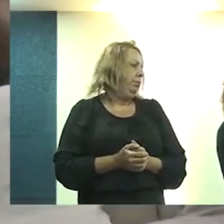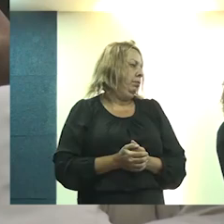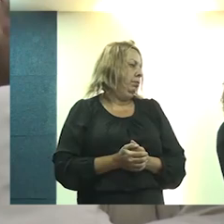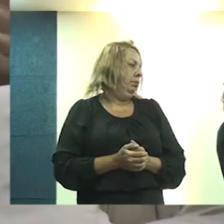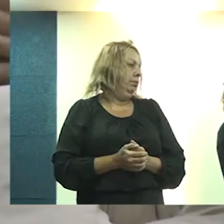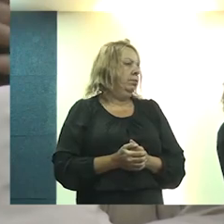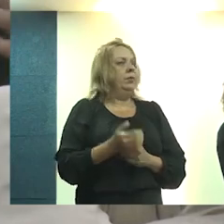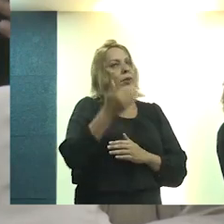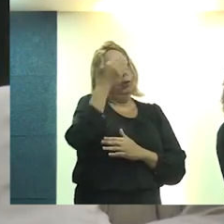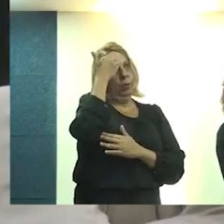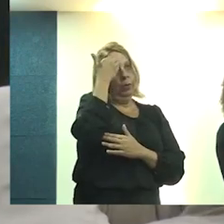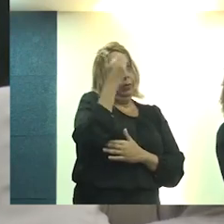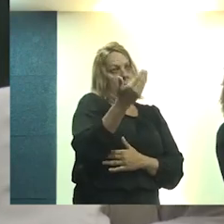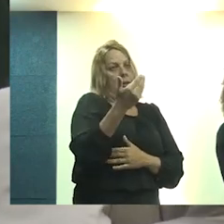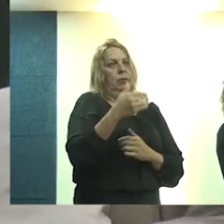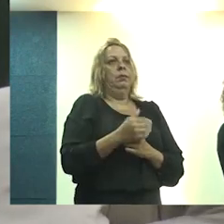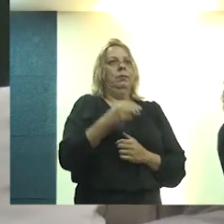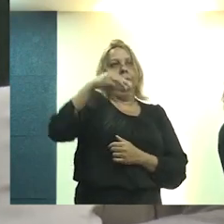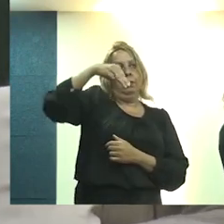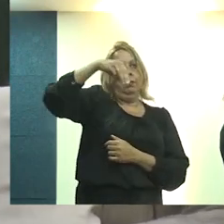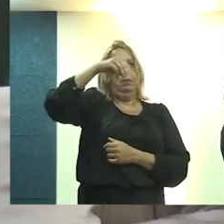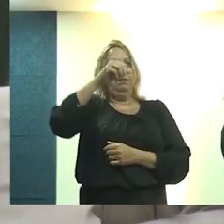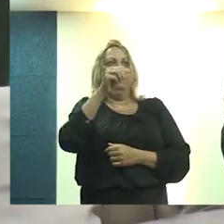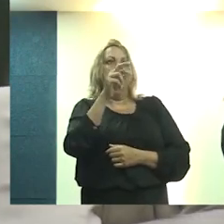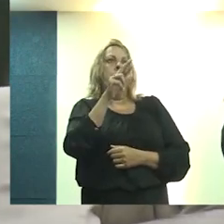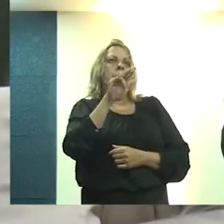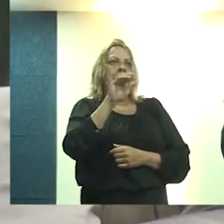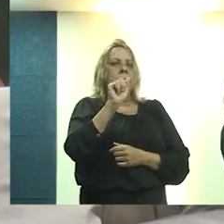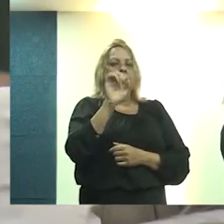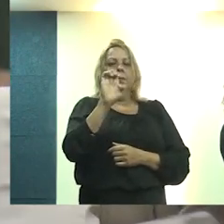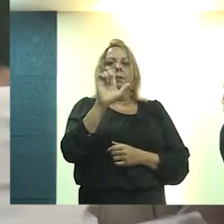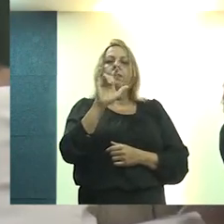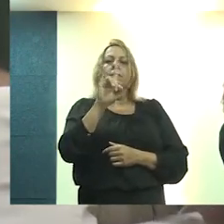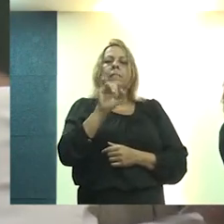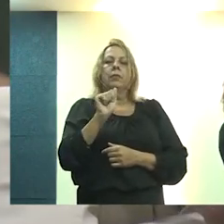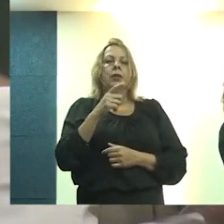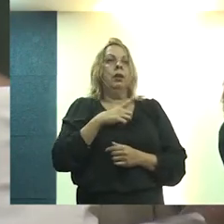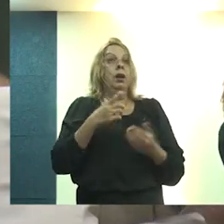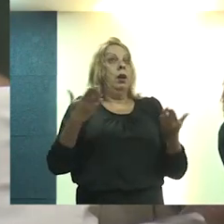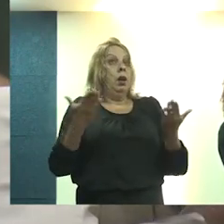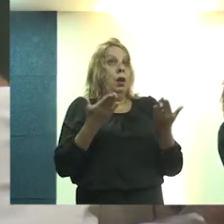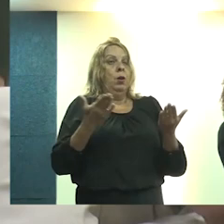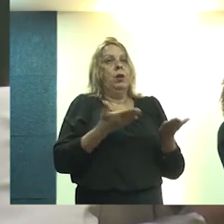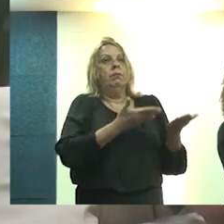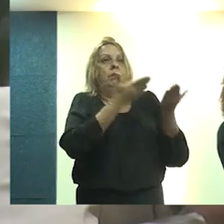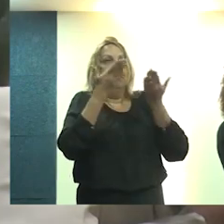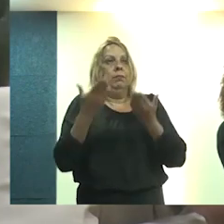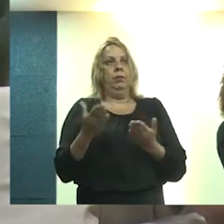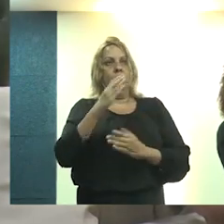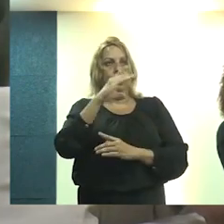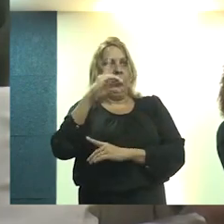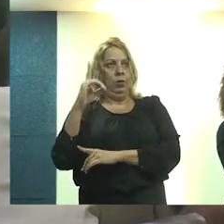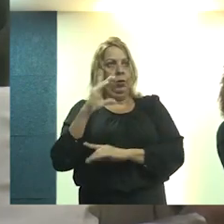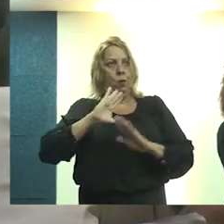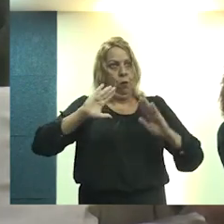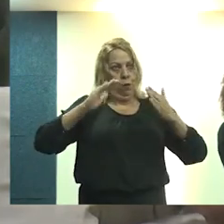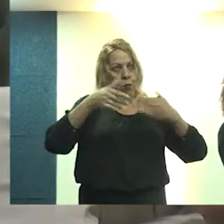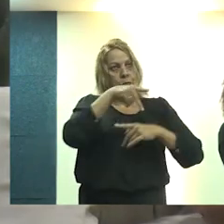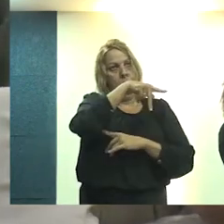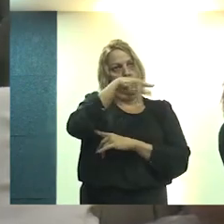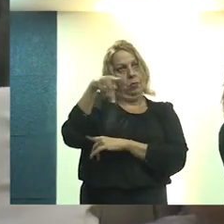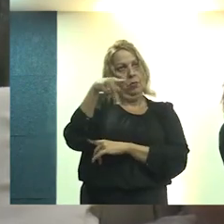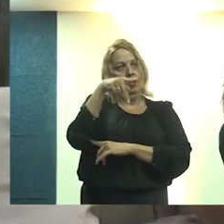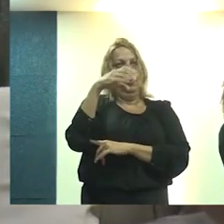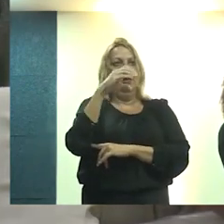Muito obrigada, senhora Maria Elisa. Passamos a palavra agora para a coordenadora do Fórum de Presidentes